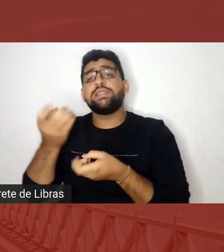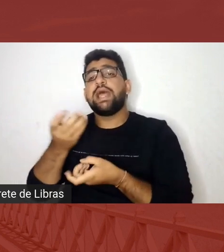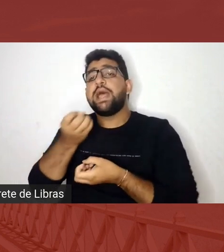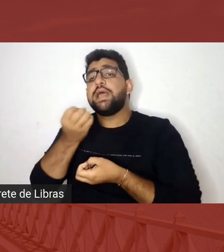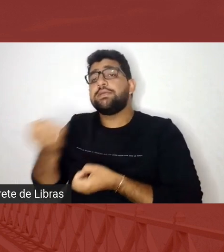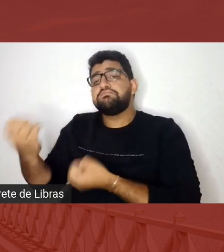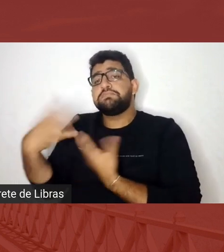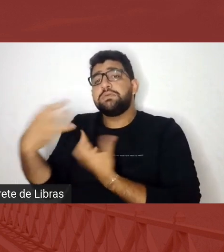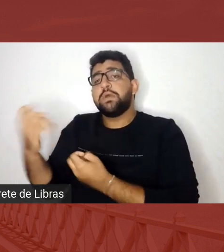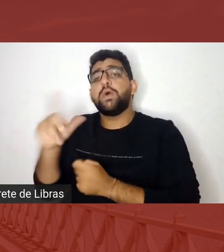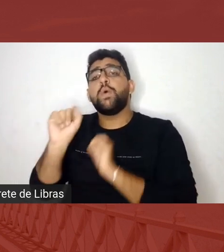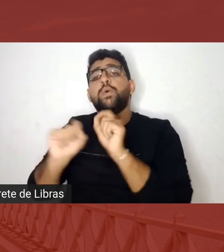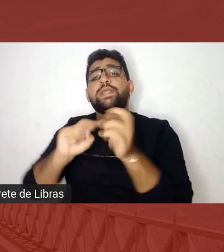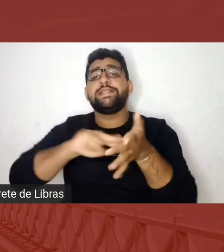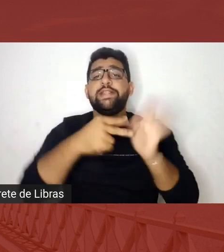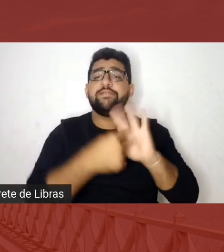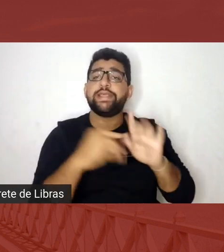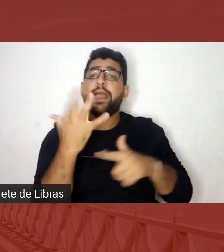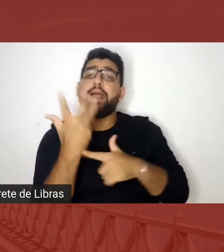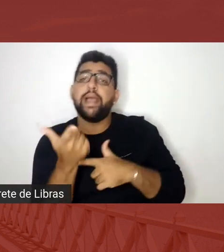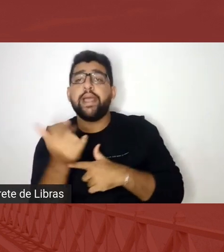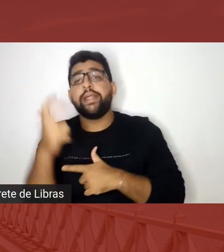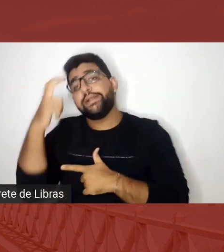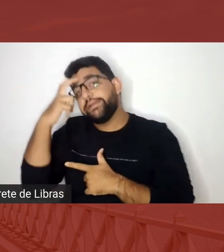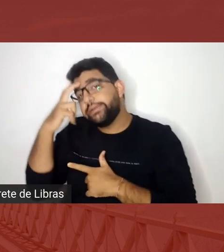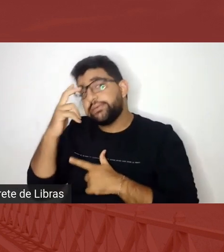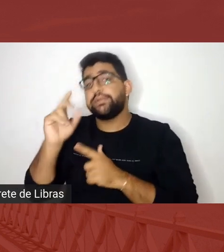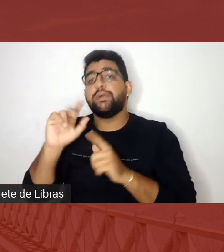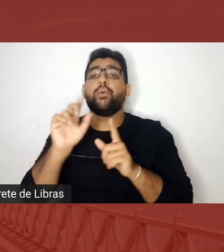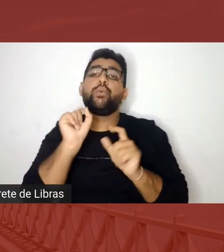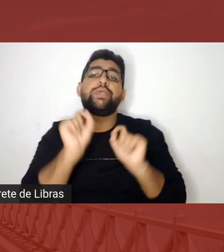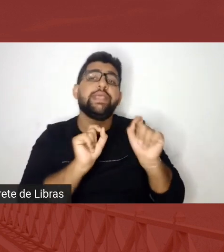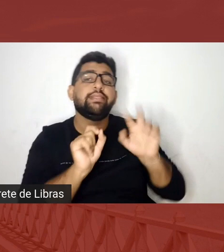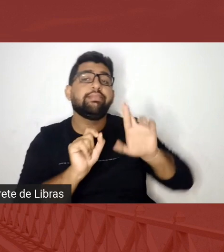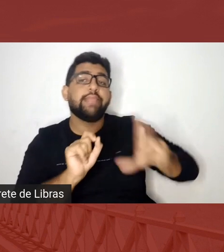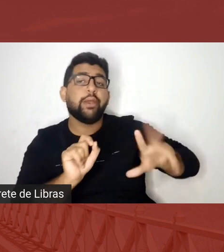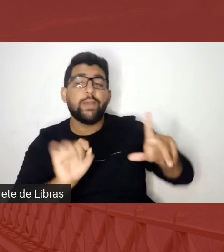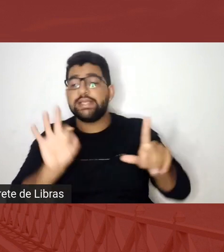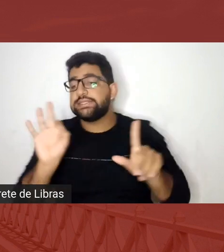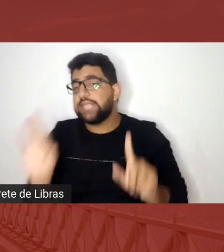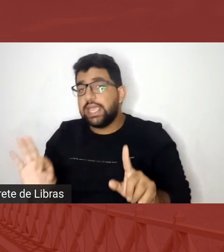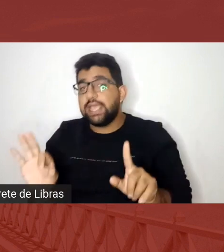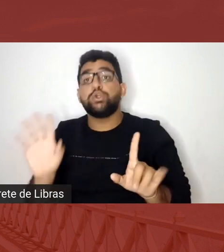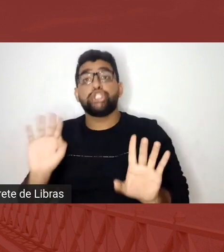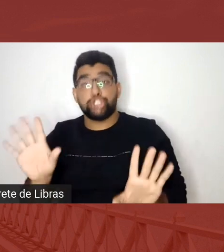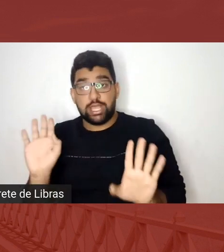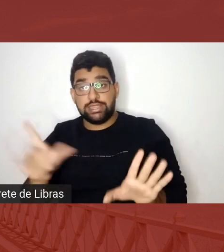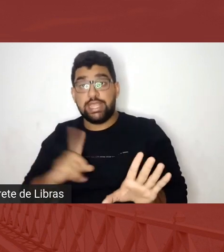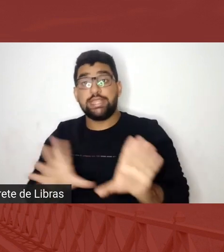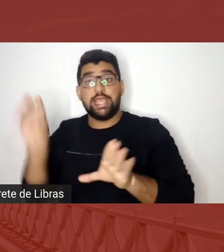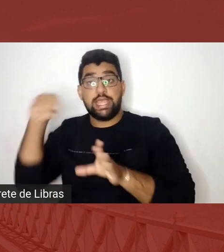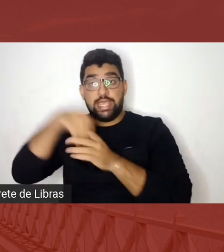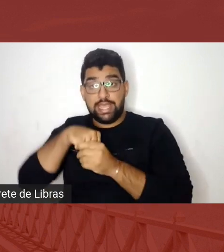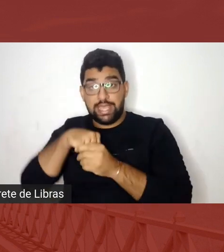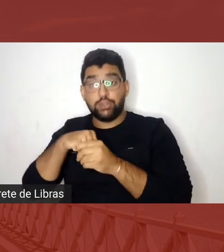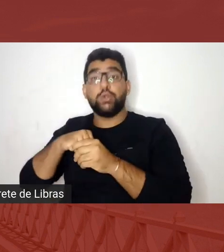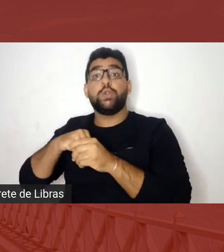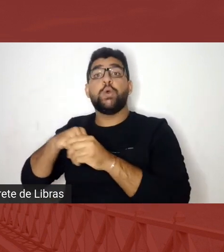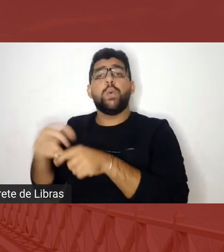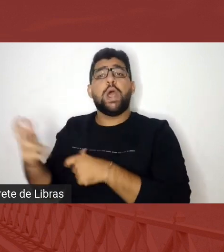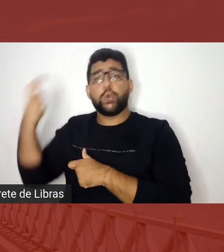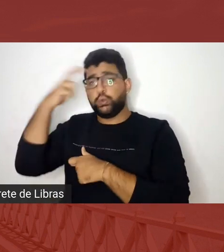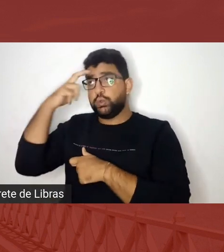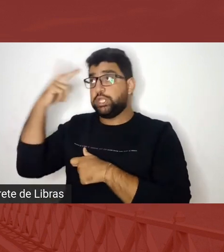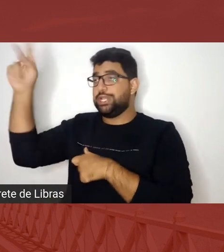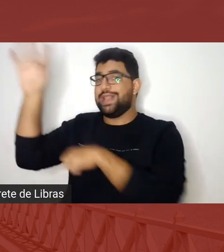é arte, o que que não é, o que que é cultura, o que que não é, porque já impregnaram em nós a questão da cultura eurocêntrica, né, que assim, cultura é aquilo lá, eu não vou